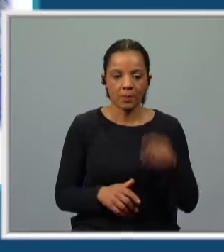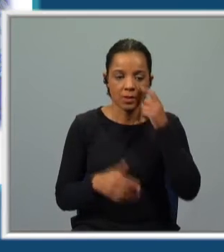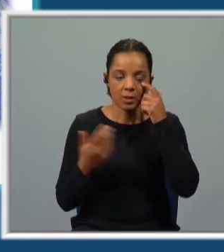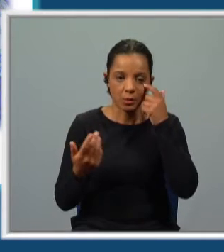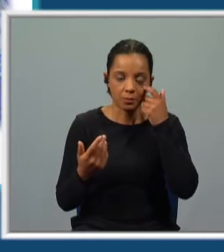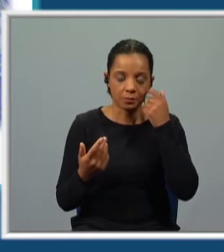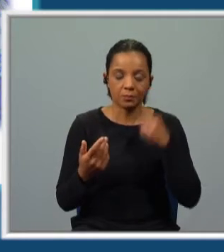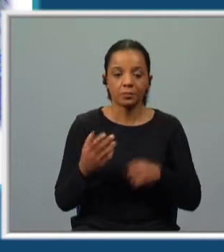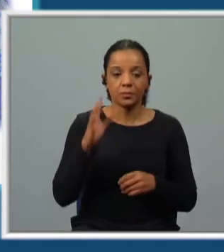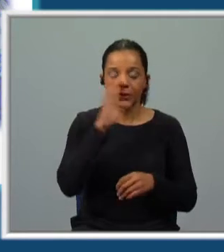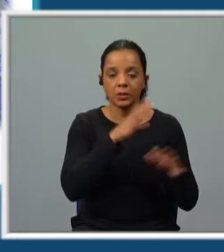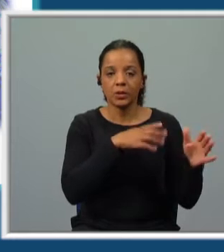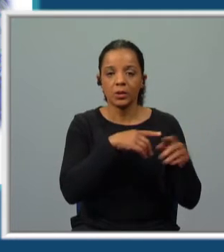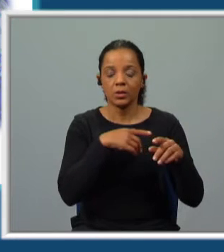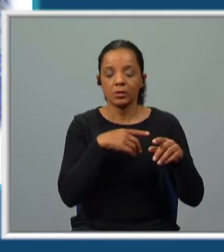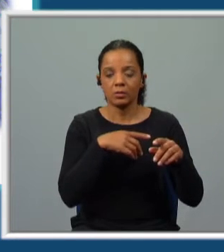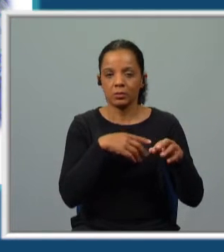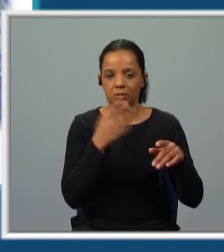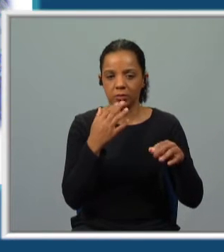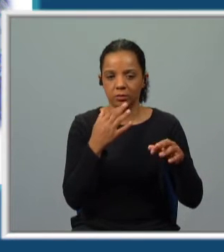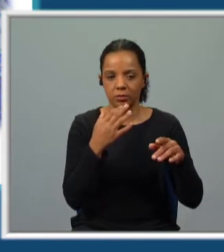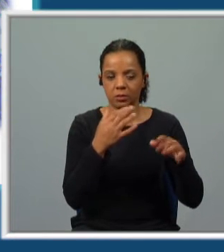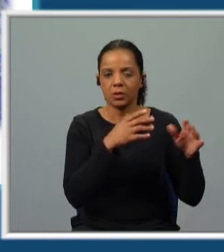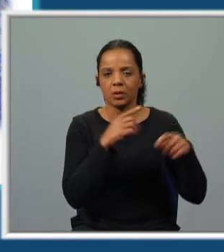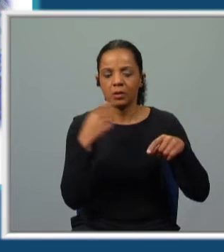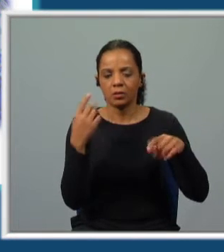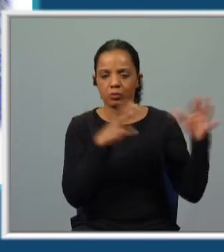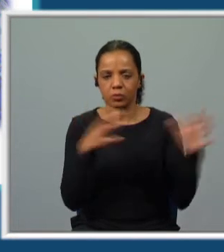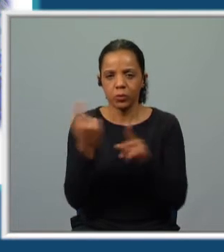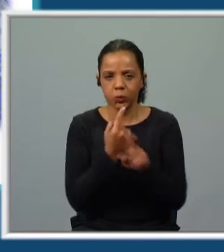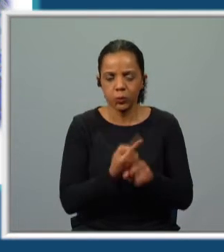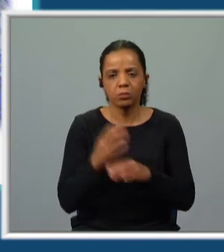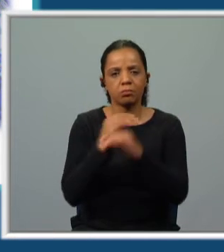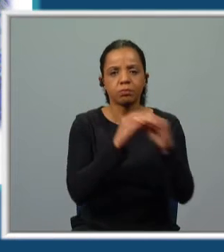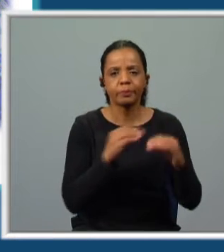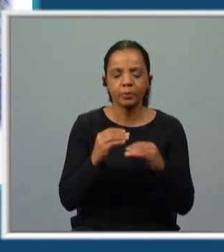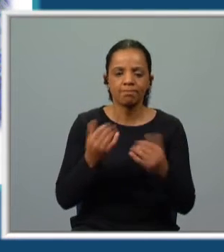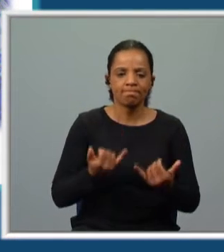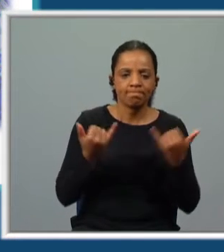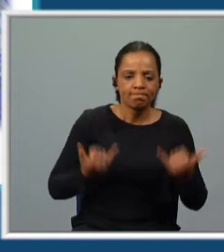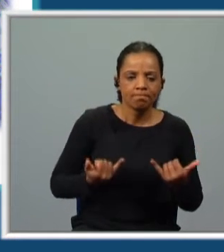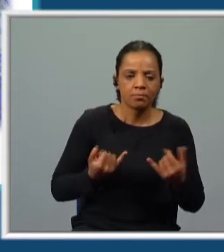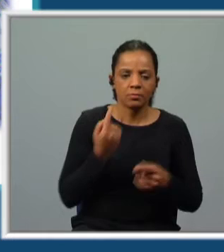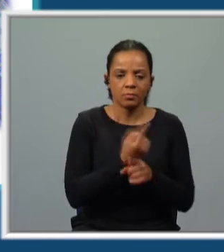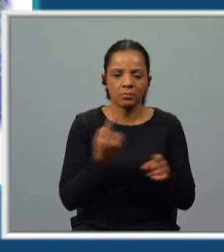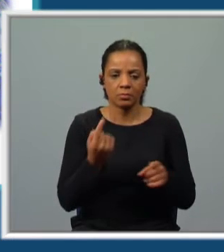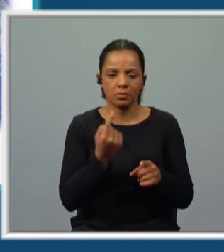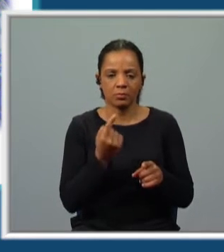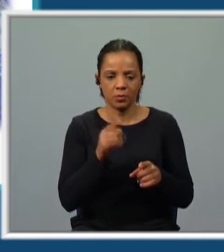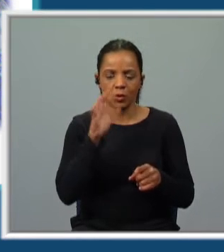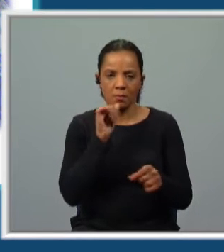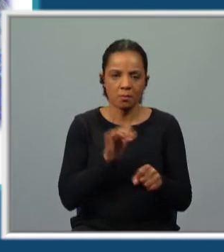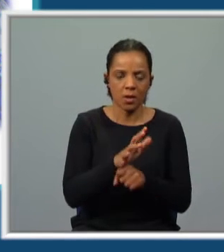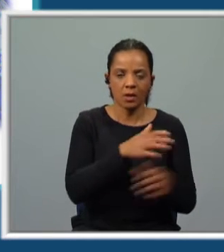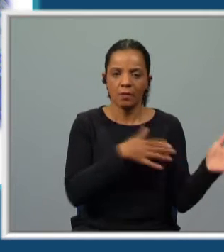Enquanto durar a tempestade, Manuel e mestre João conversam, calando-se frequentemente, expectantes e assustados a cada batida violenta do